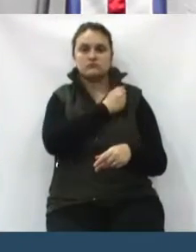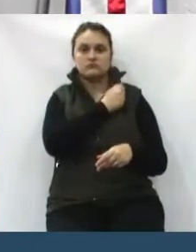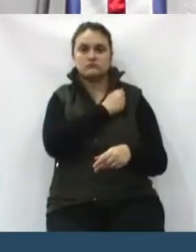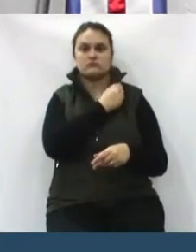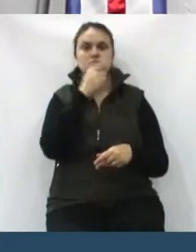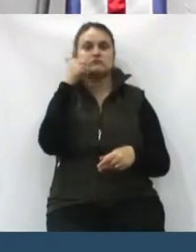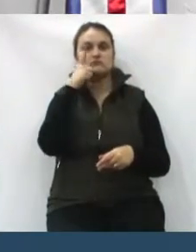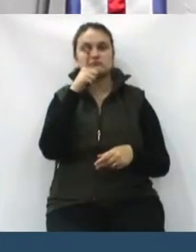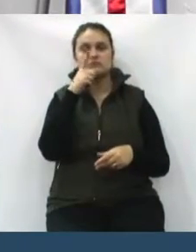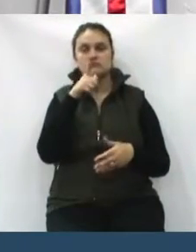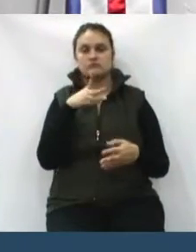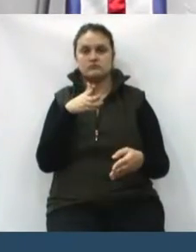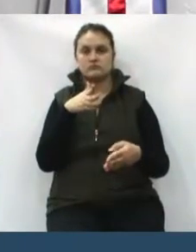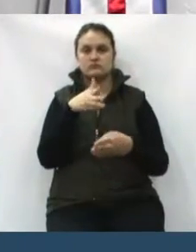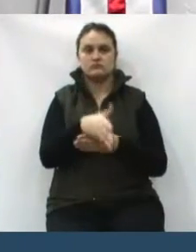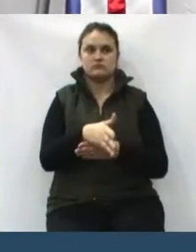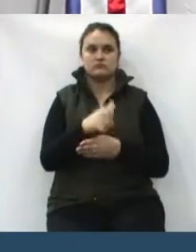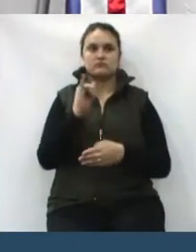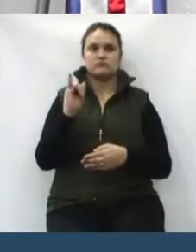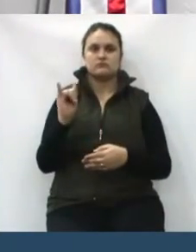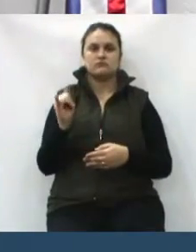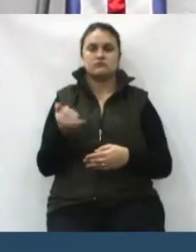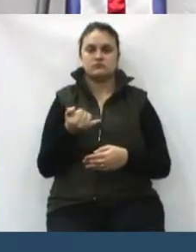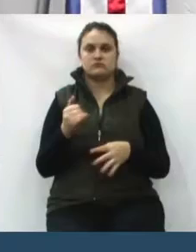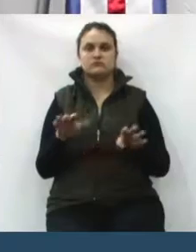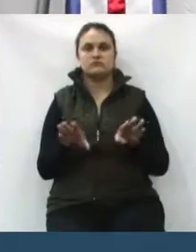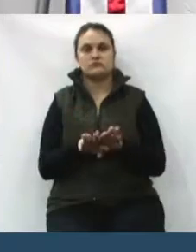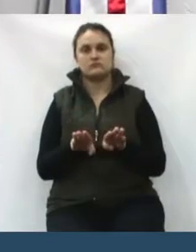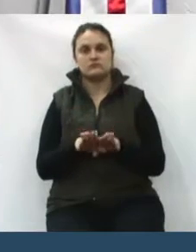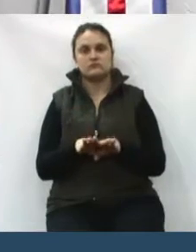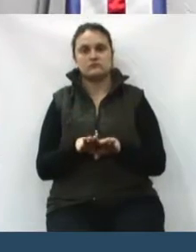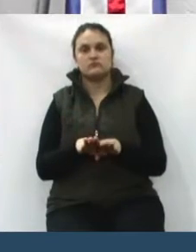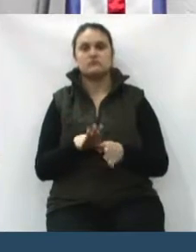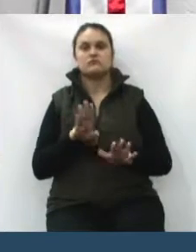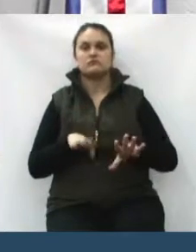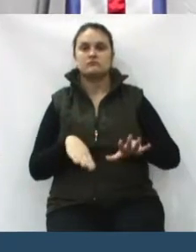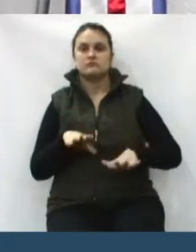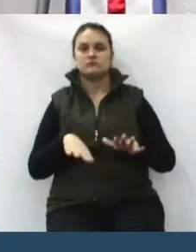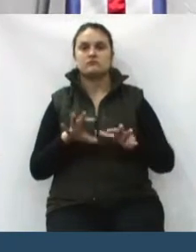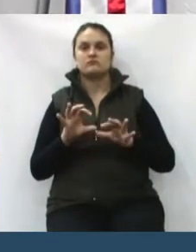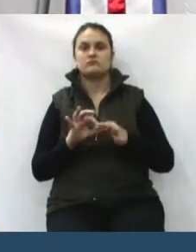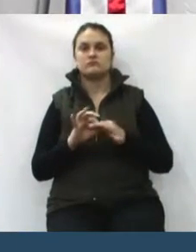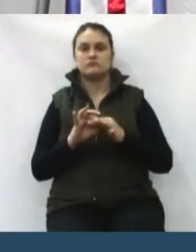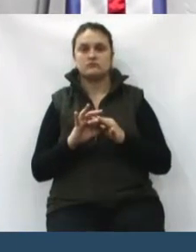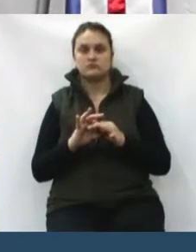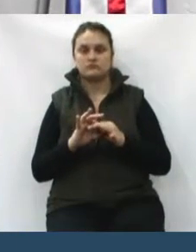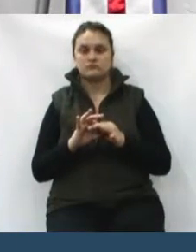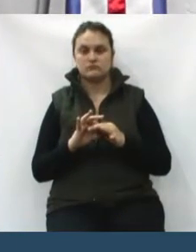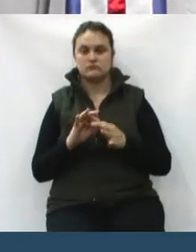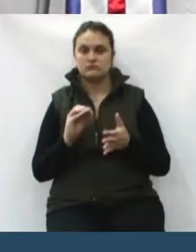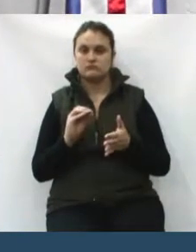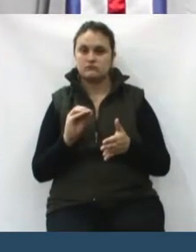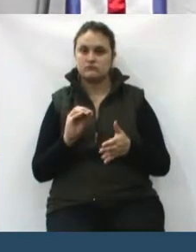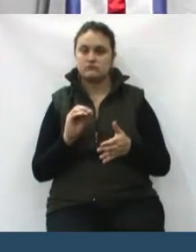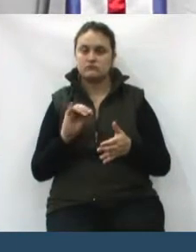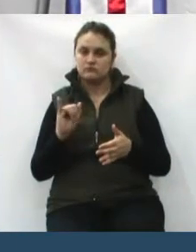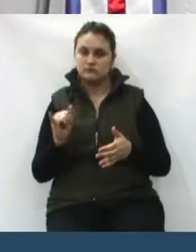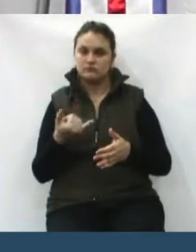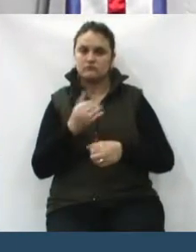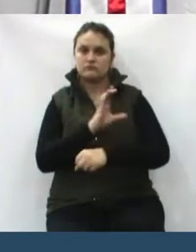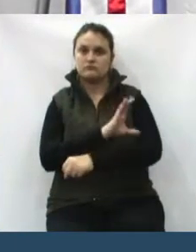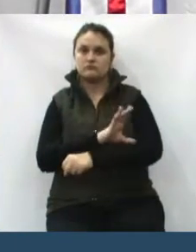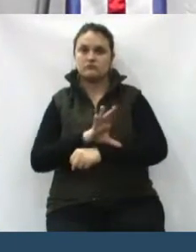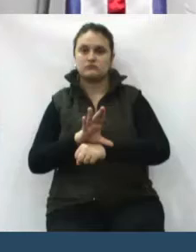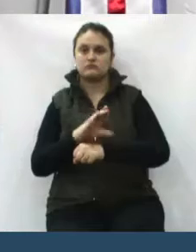poder usufruir e talvez deixar de cursar, realmente aproveitar o